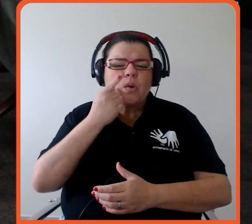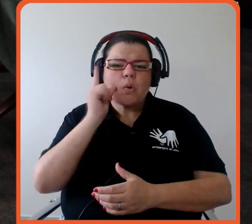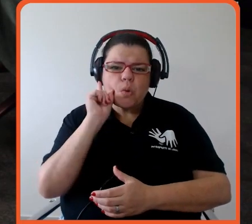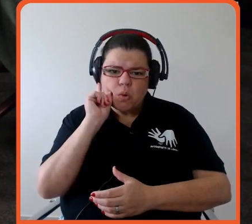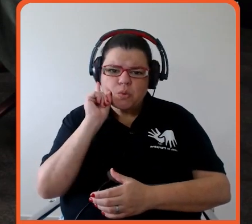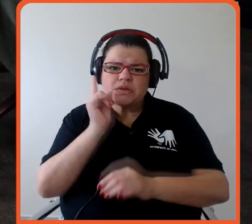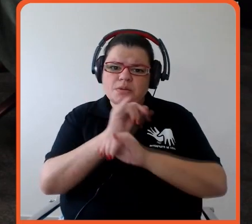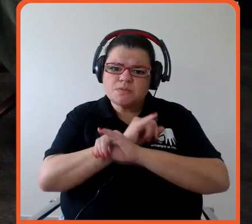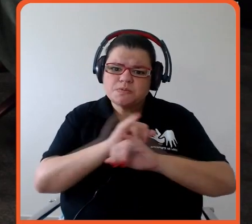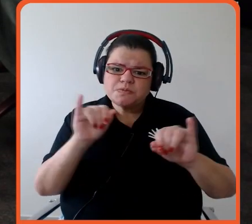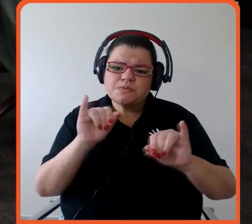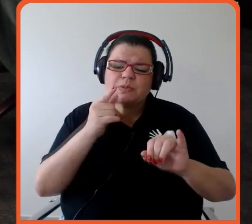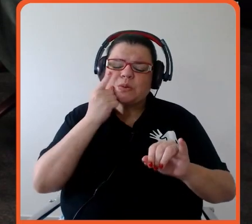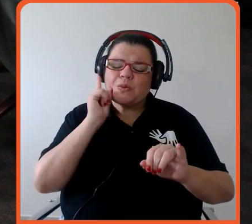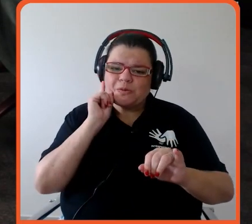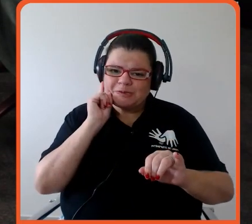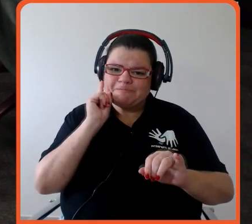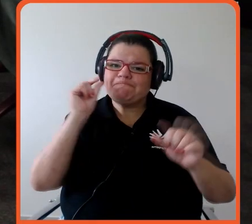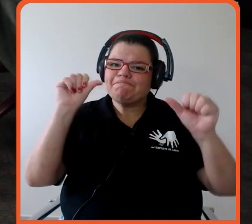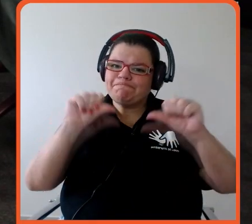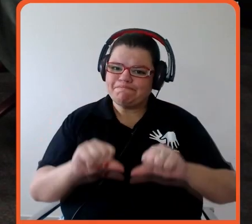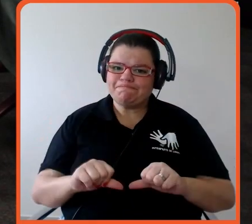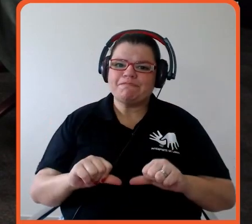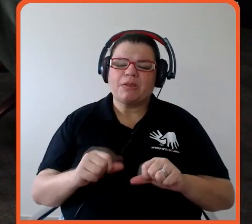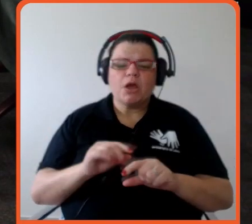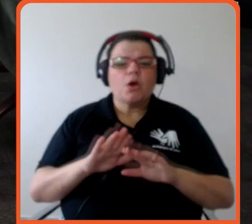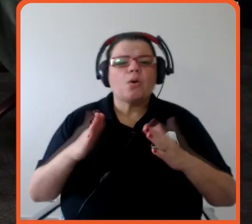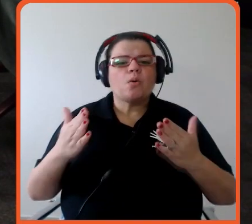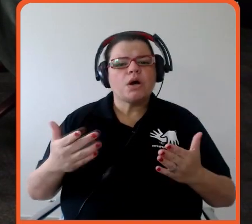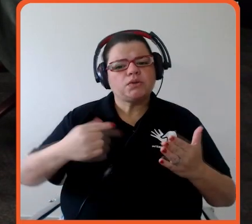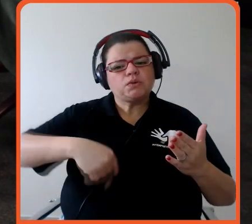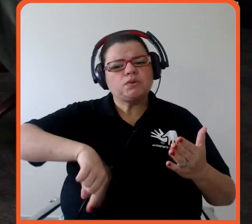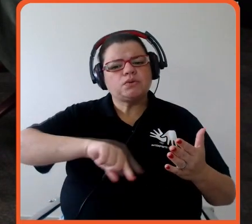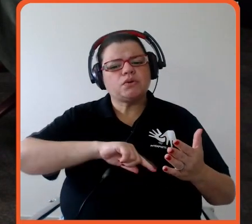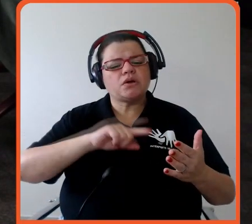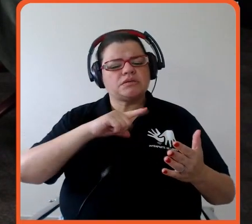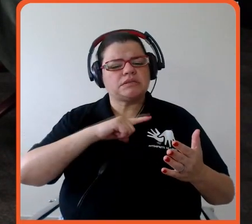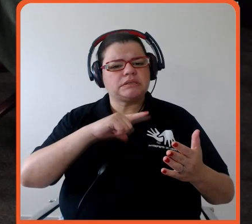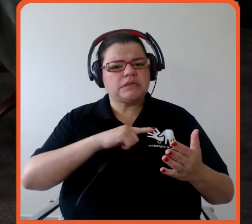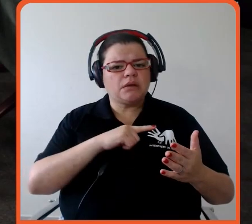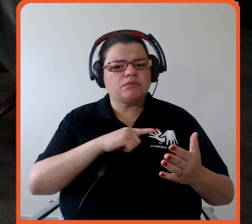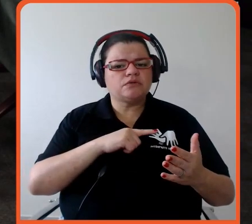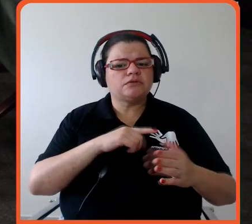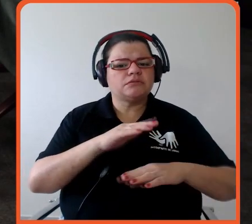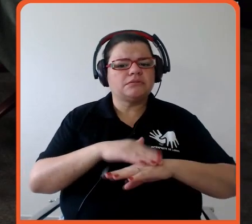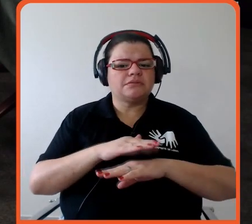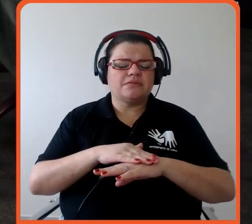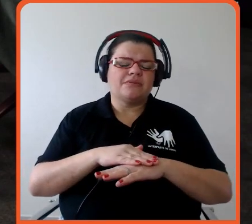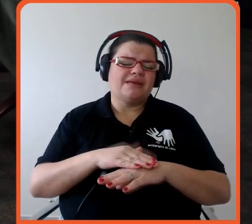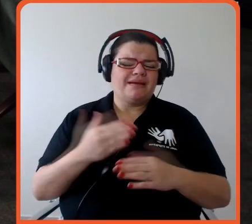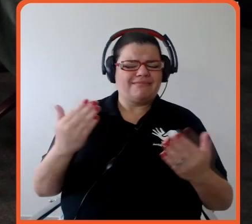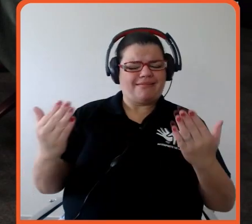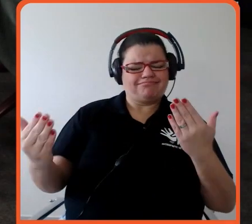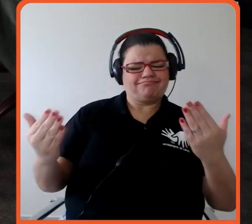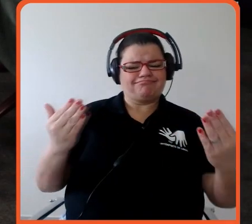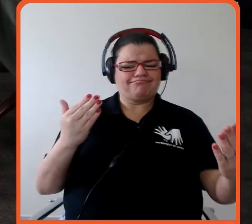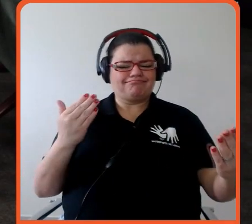e a gente sabe que quando o consumidor está lá fora, ele não vai diferenciar muito, né?